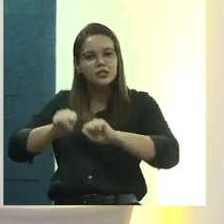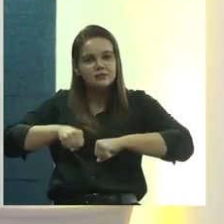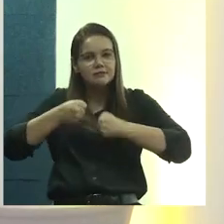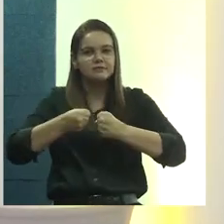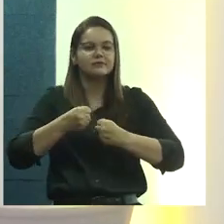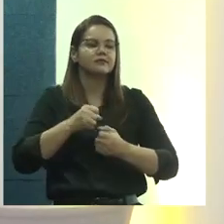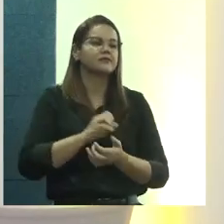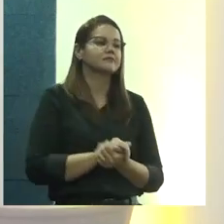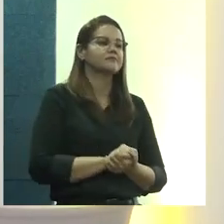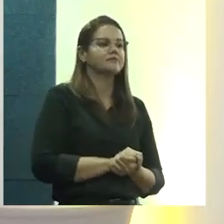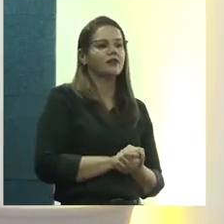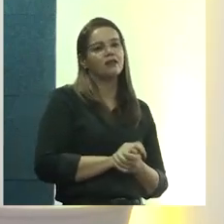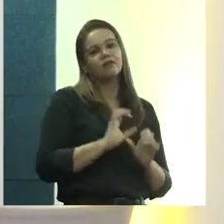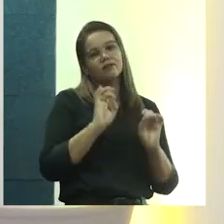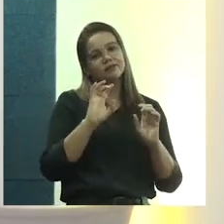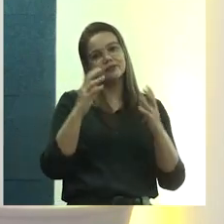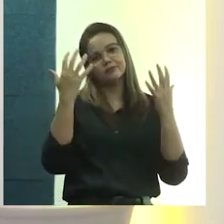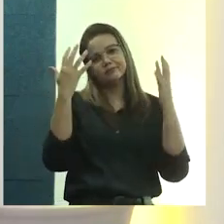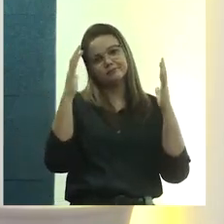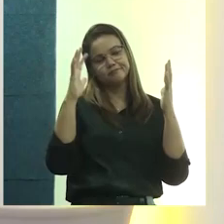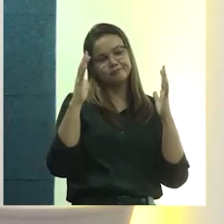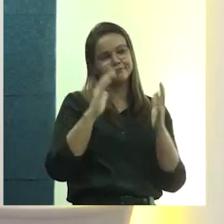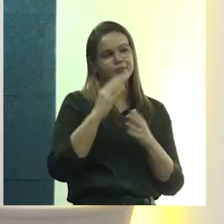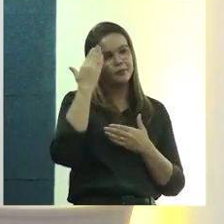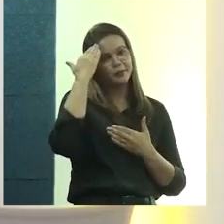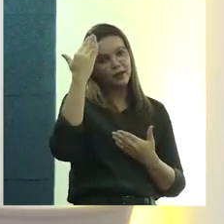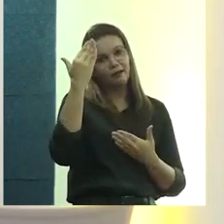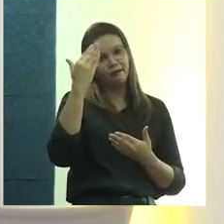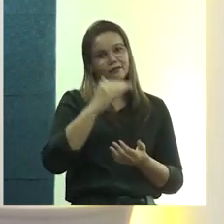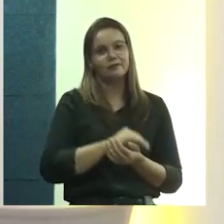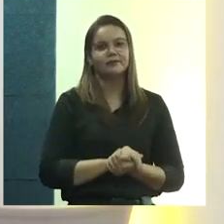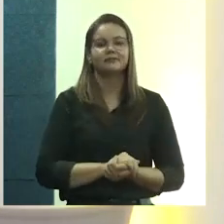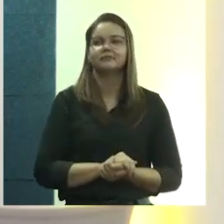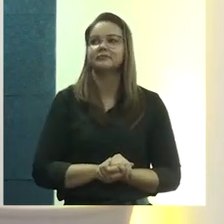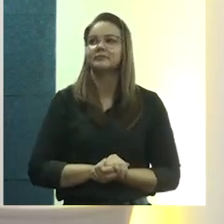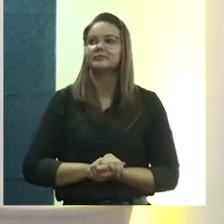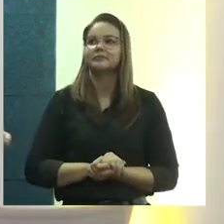como. Então é isso, gente. Obrigado. Obrigado.